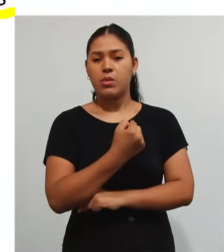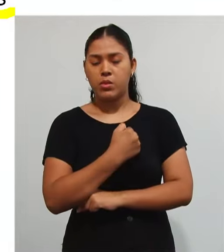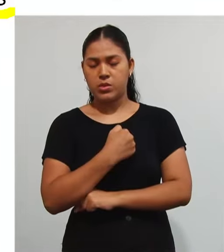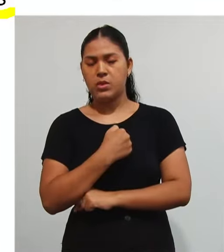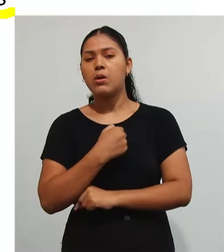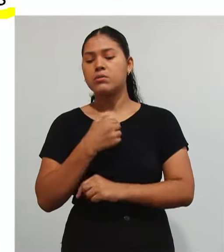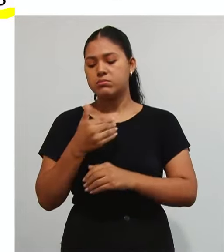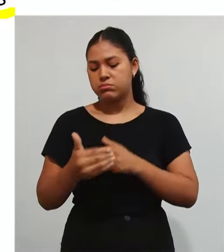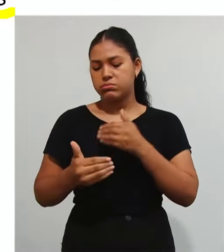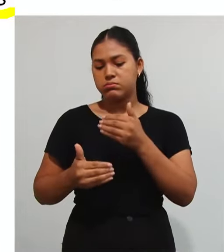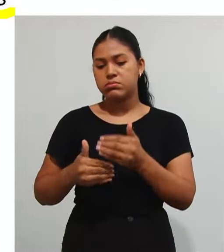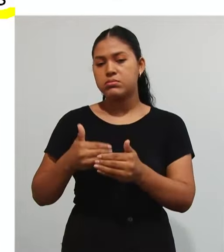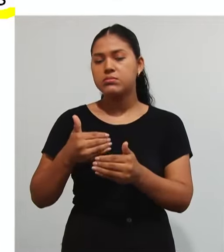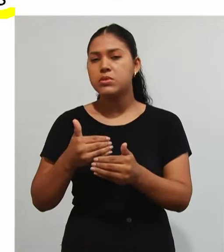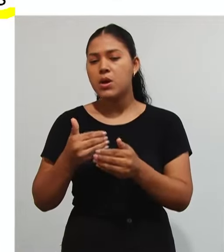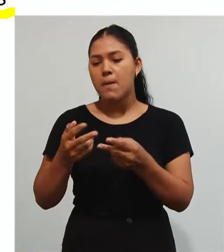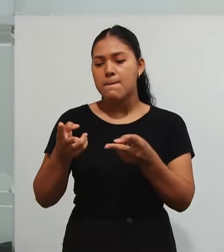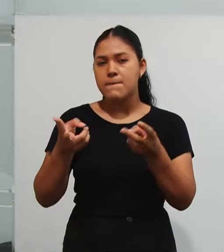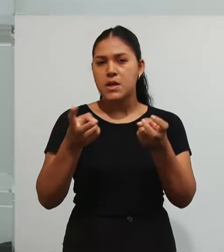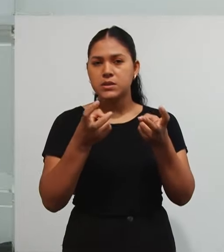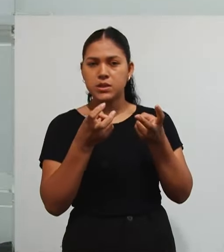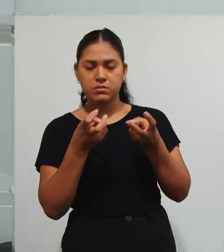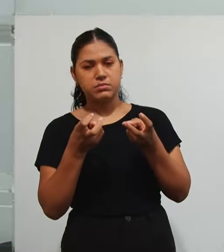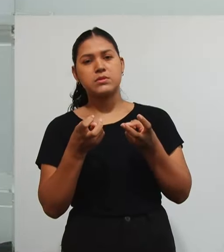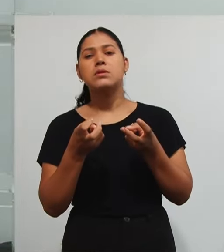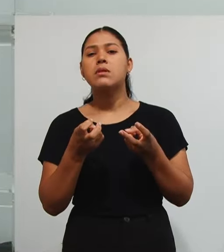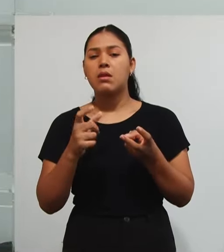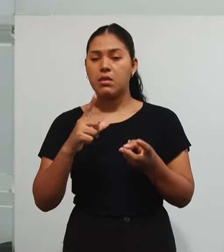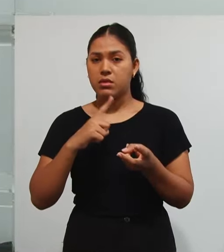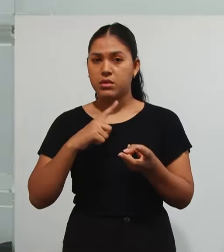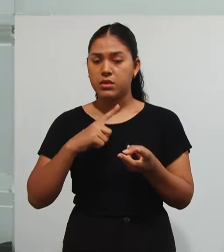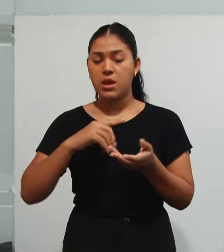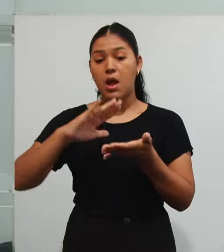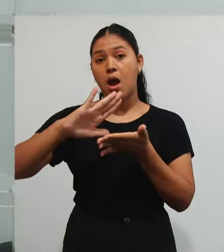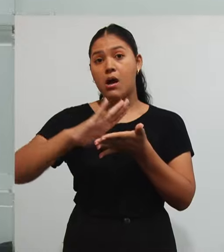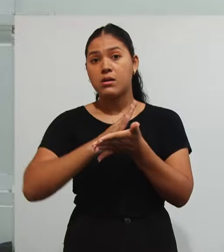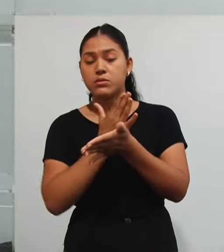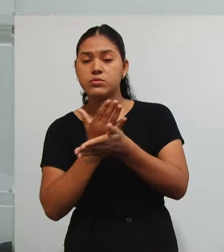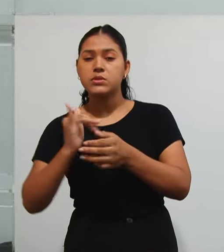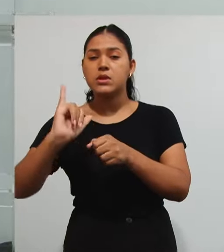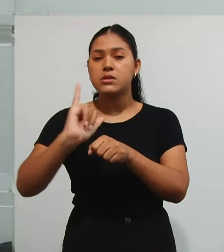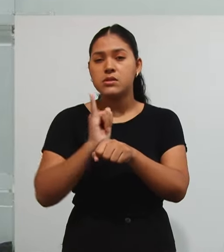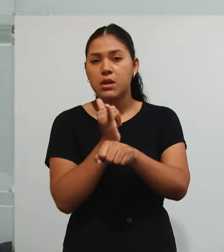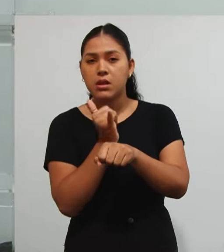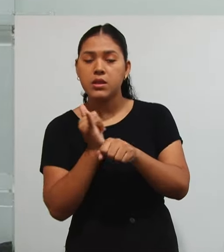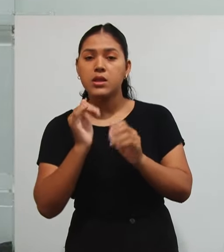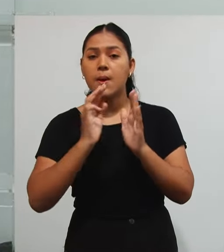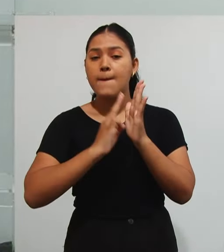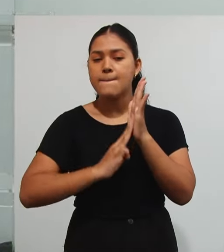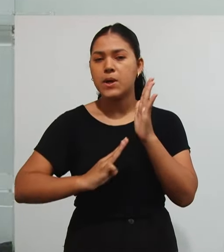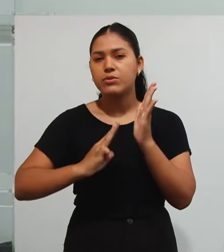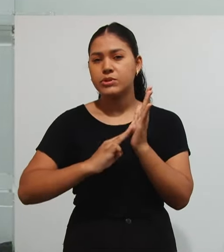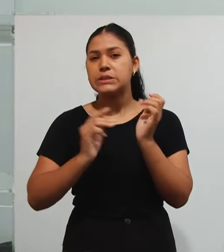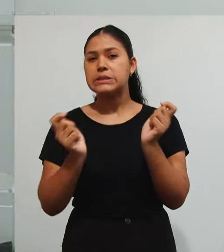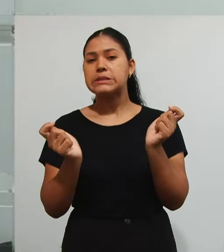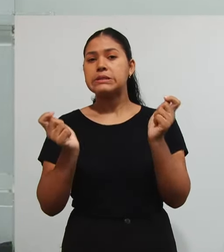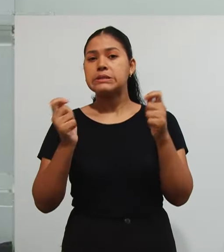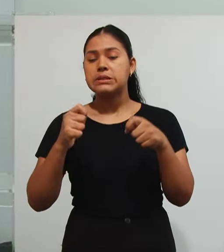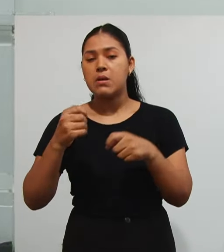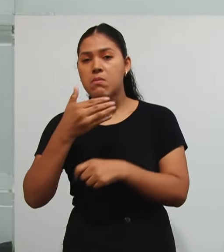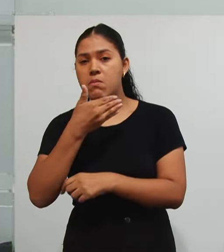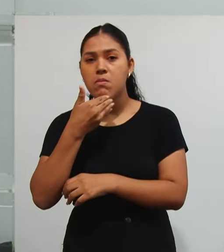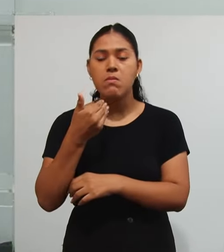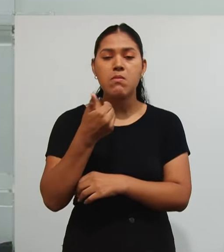necessidade De que? De ter Instrumentos Que possam Contribuir Para que esse processo